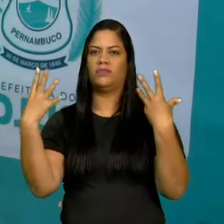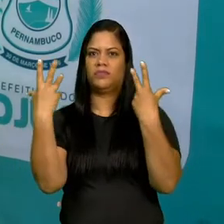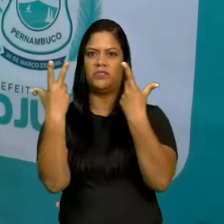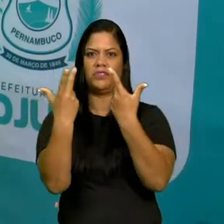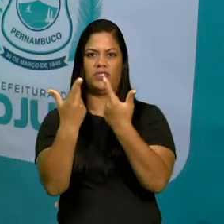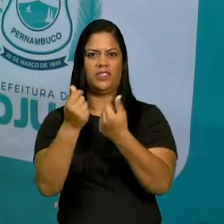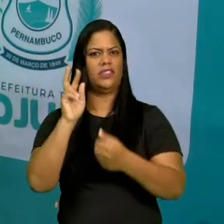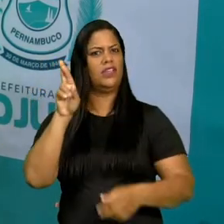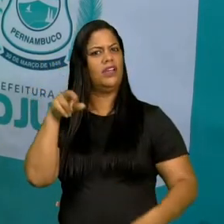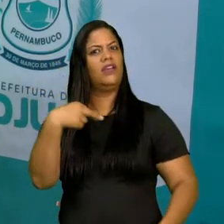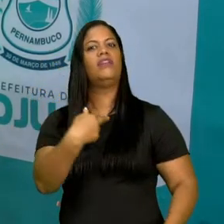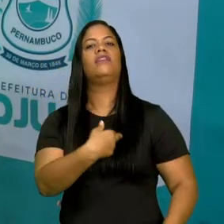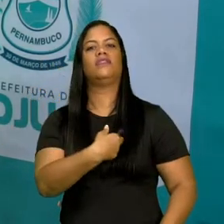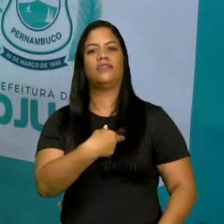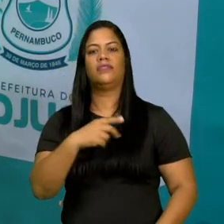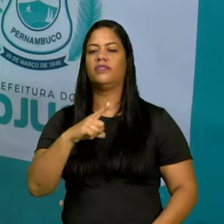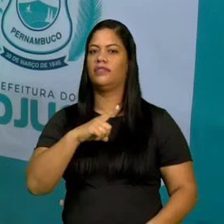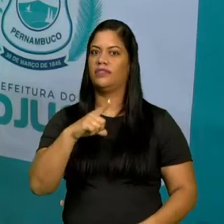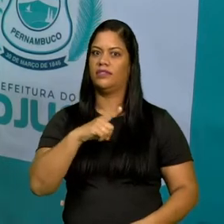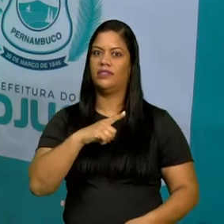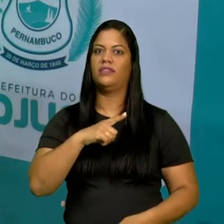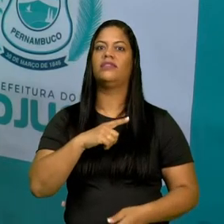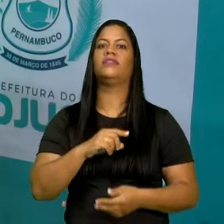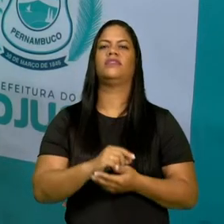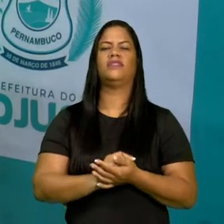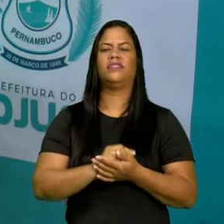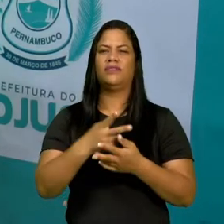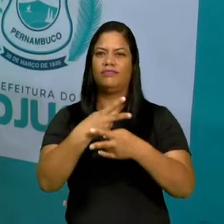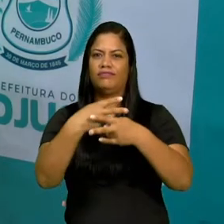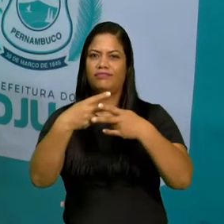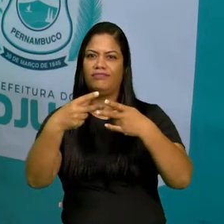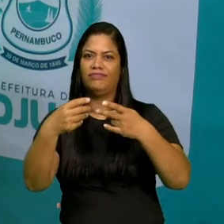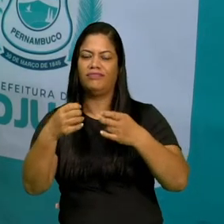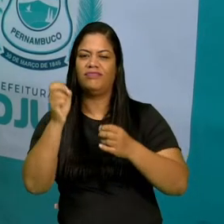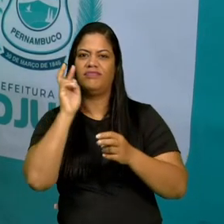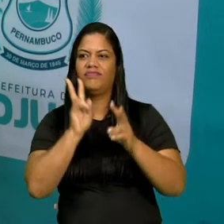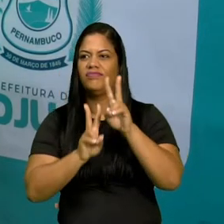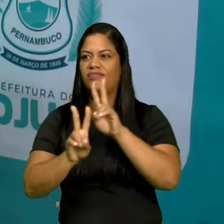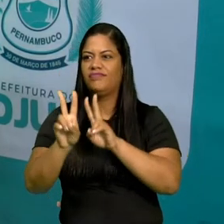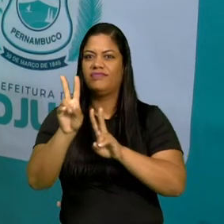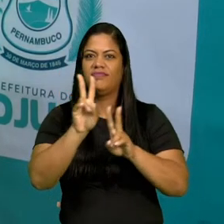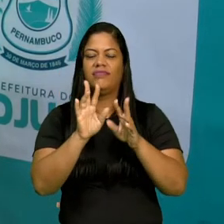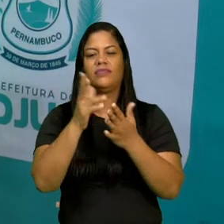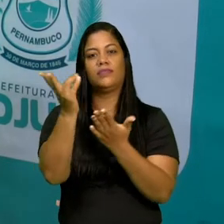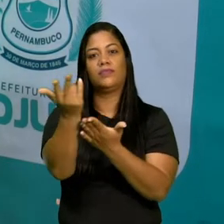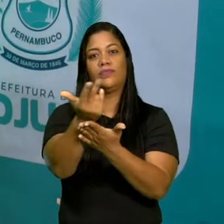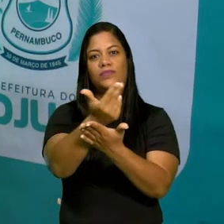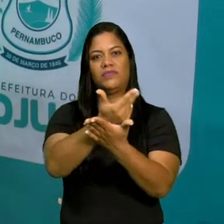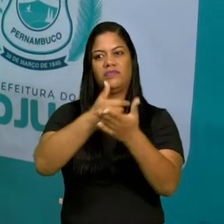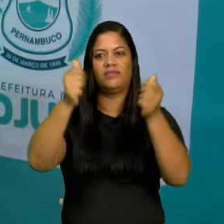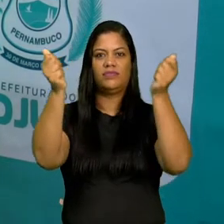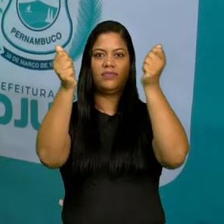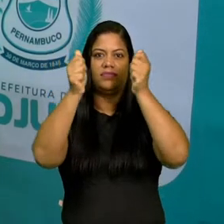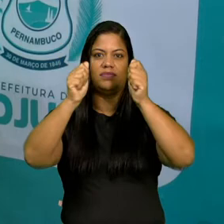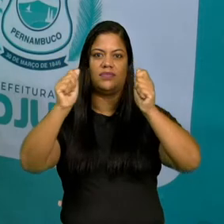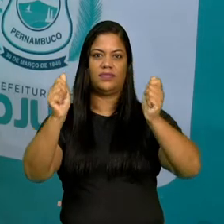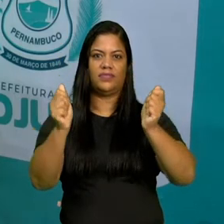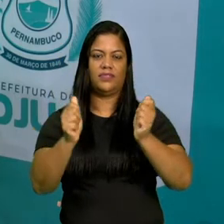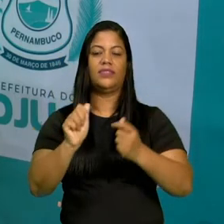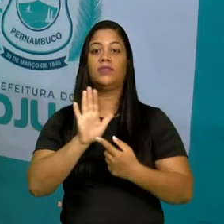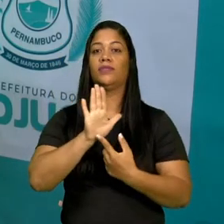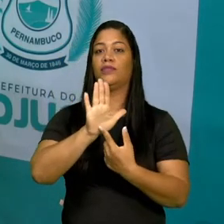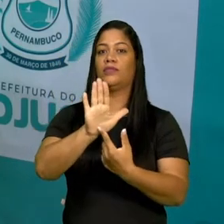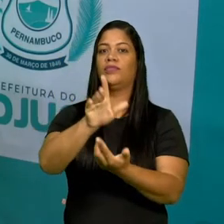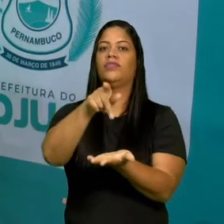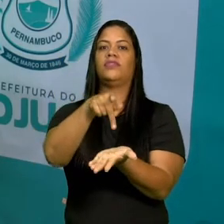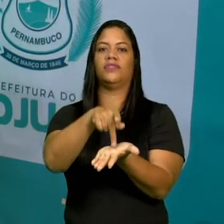religiosas onde a gente vê bastante detalhes, onde a gente vê uma arte que mostra bastante a